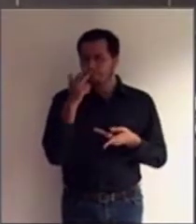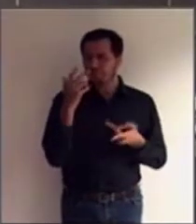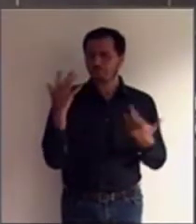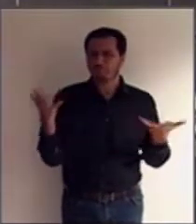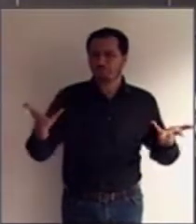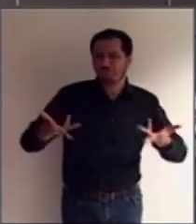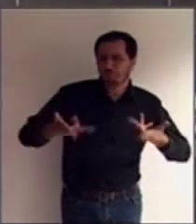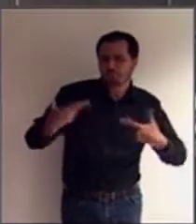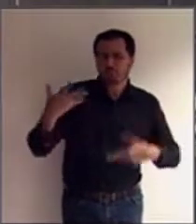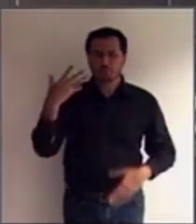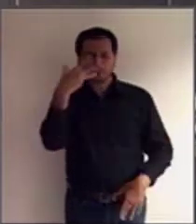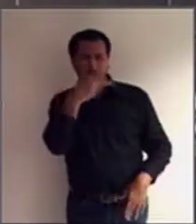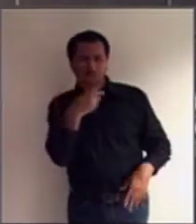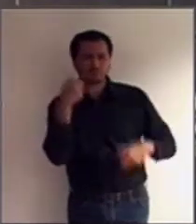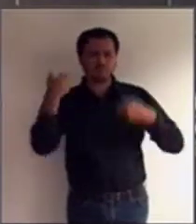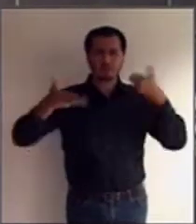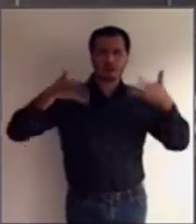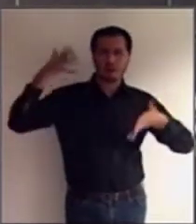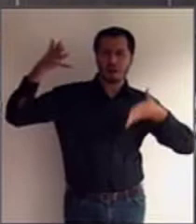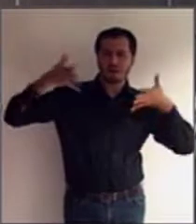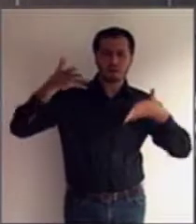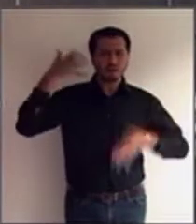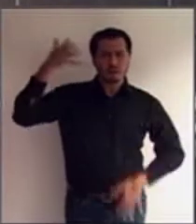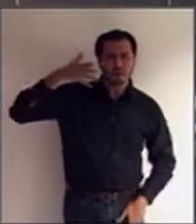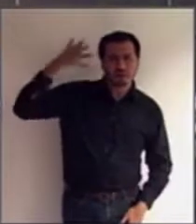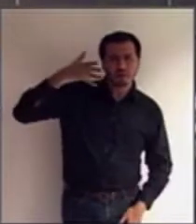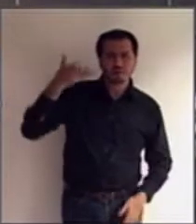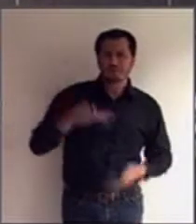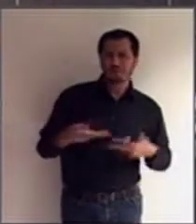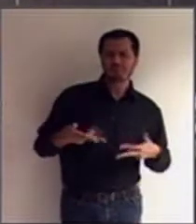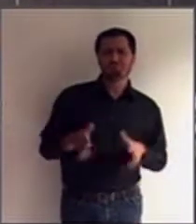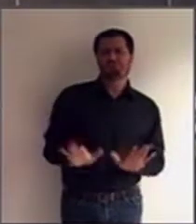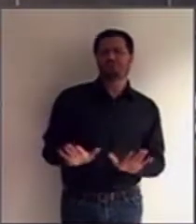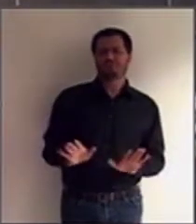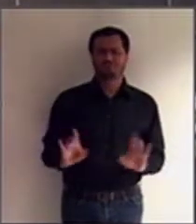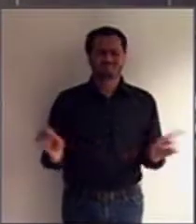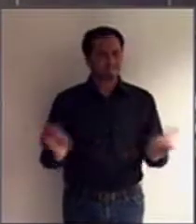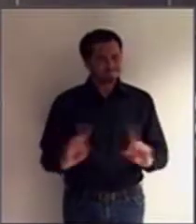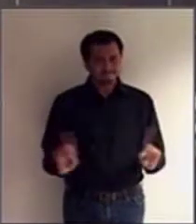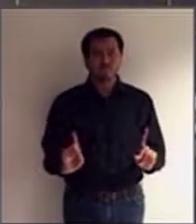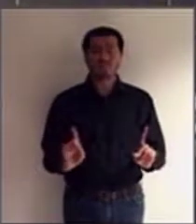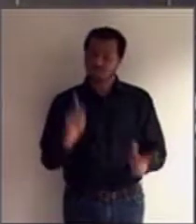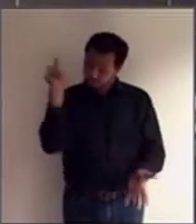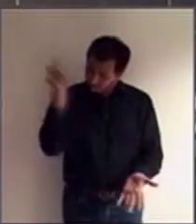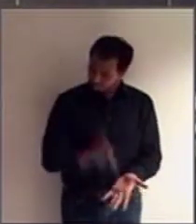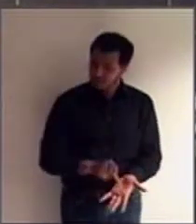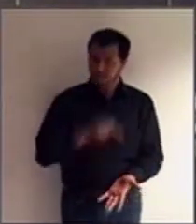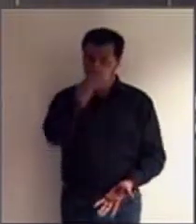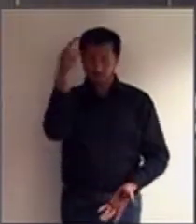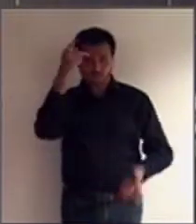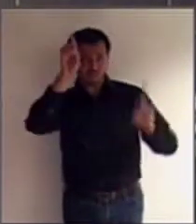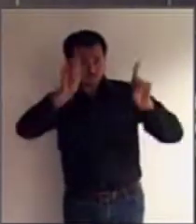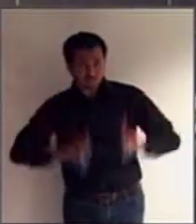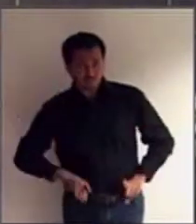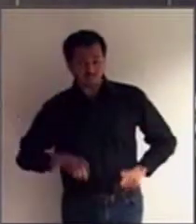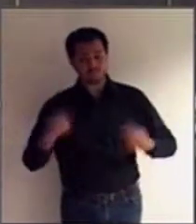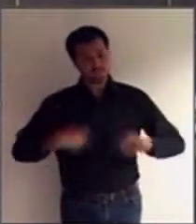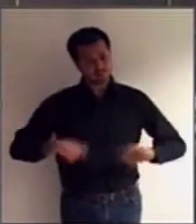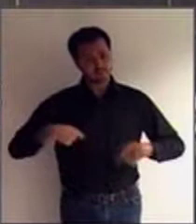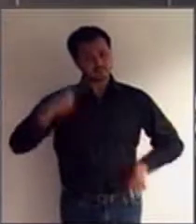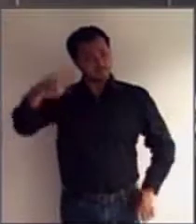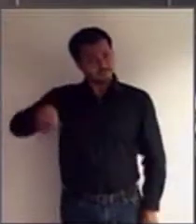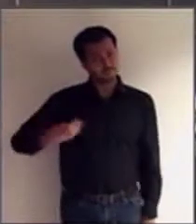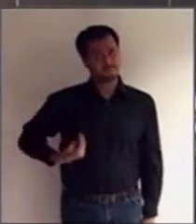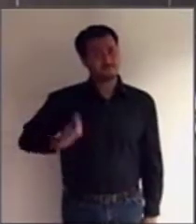é, de fato, dizer que as pessoas com deficiência devem gerir a sua vida. porém, nós sabemos que